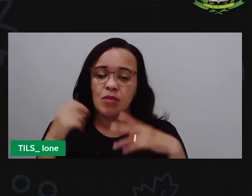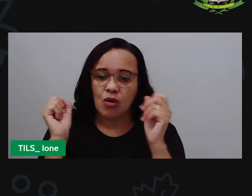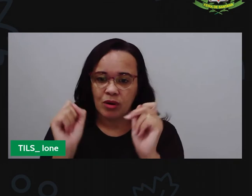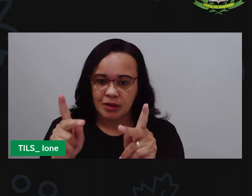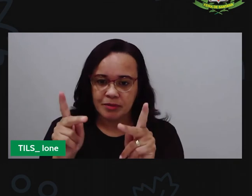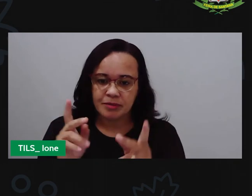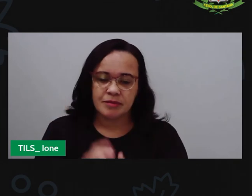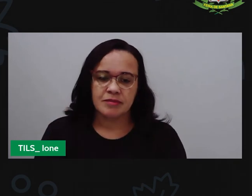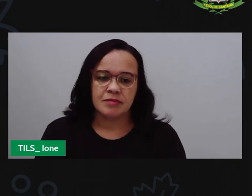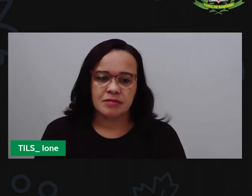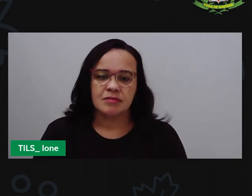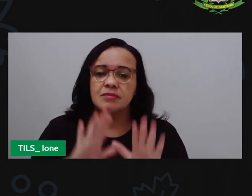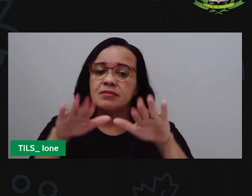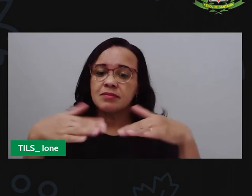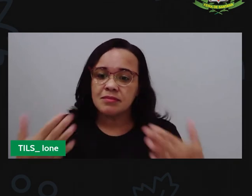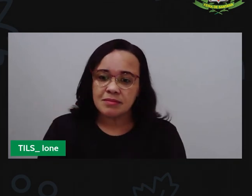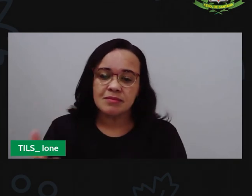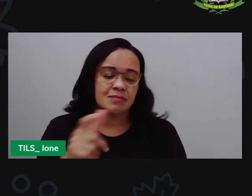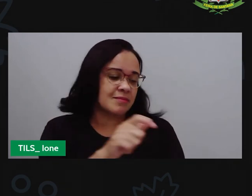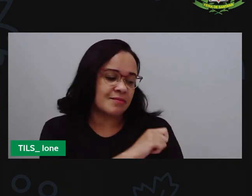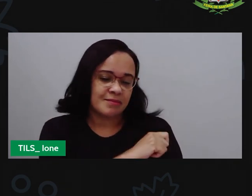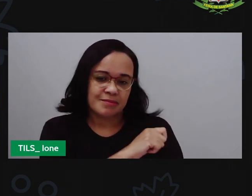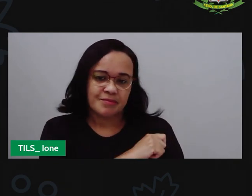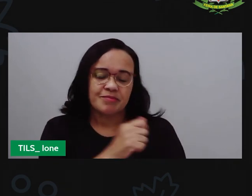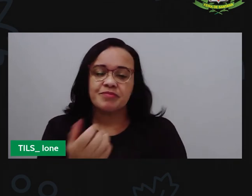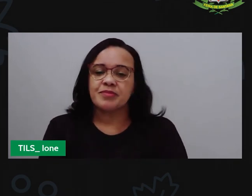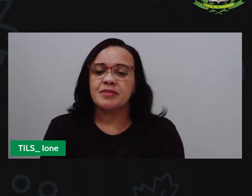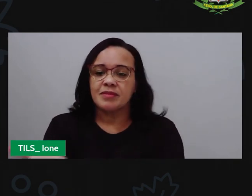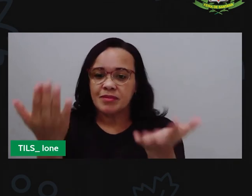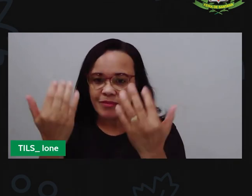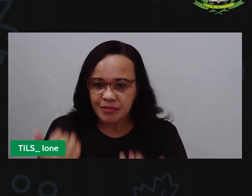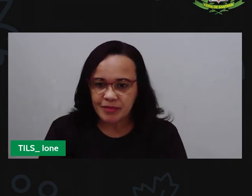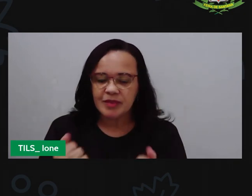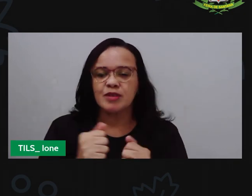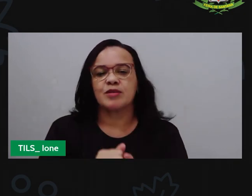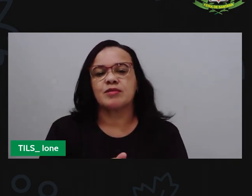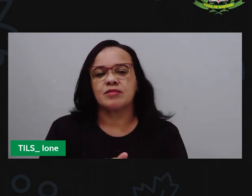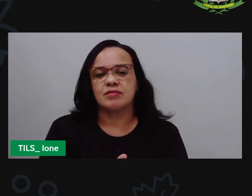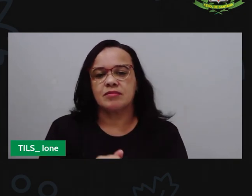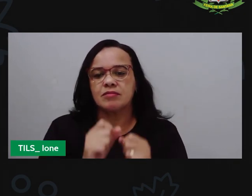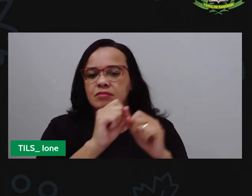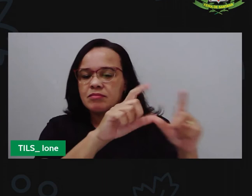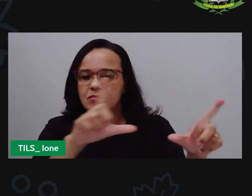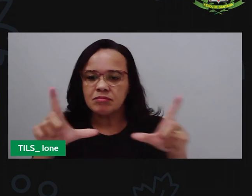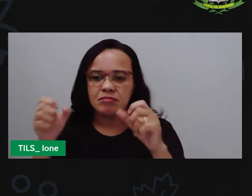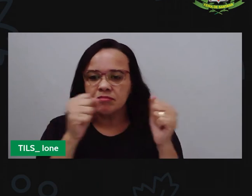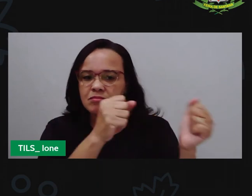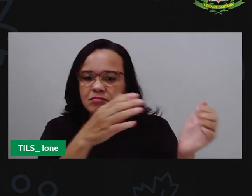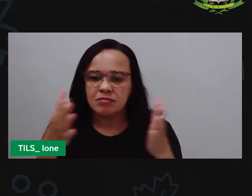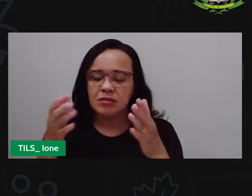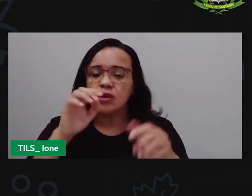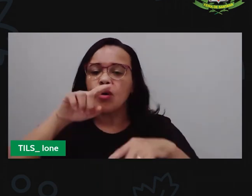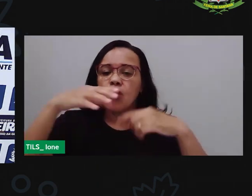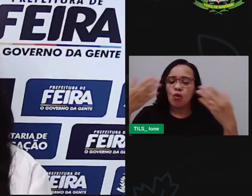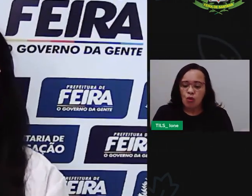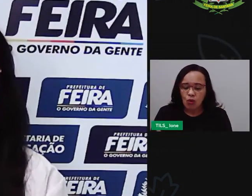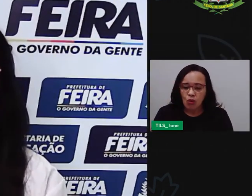então criançada vamos retomar agora o que foi que a gente trabalhou nessa aula de hoje